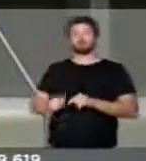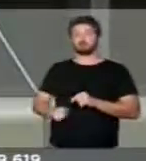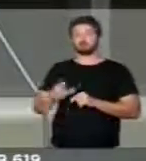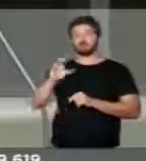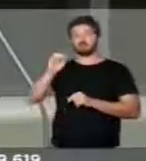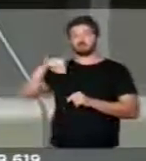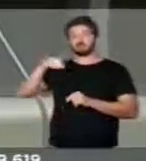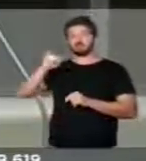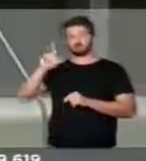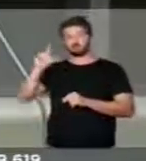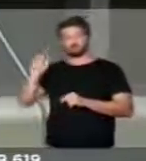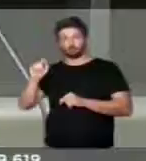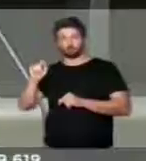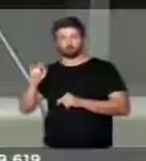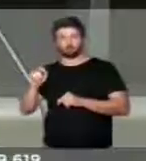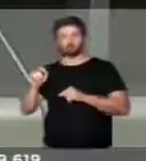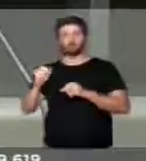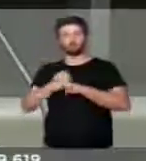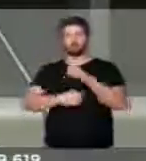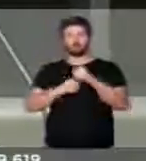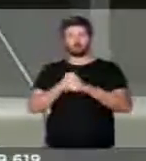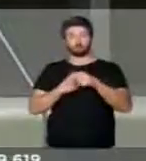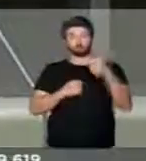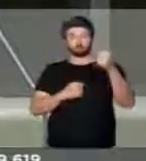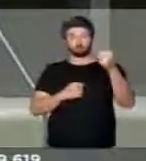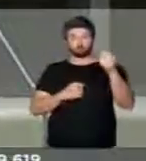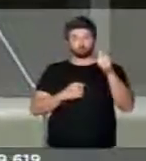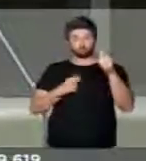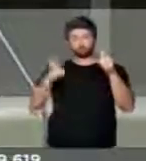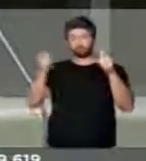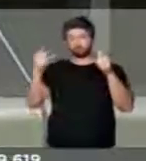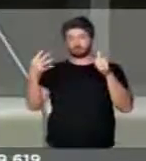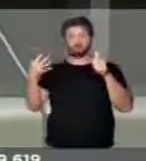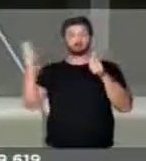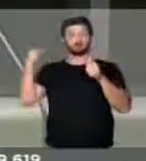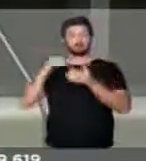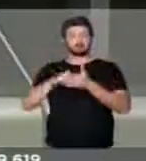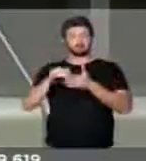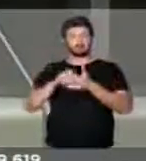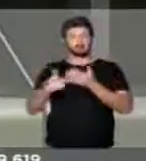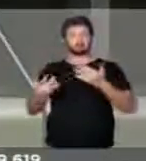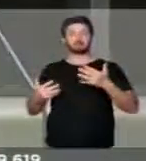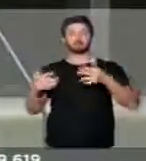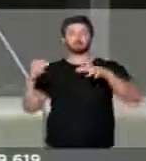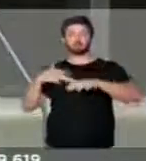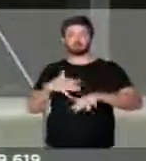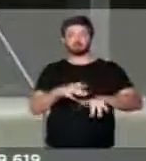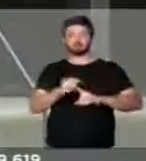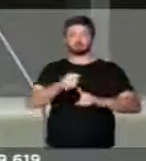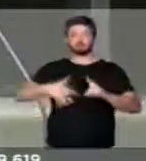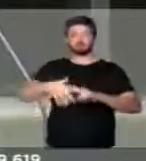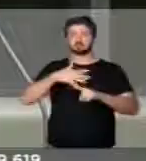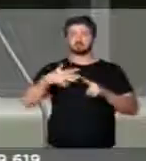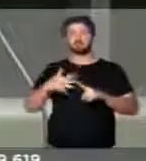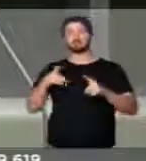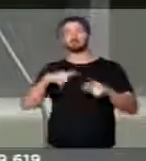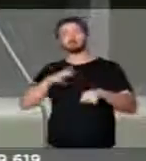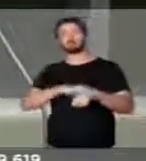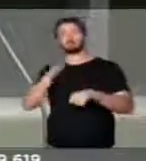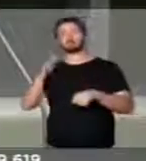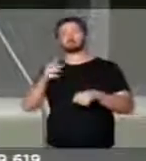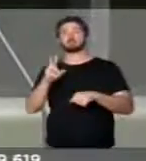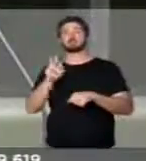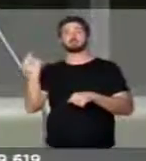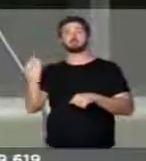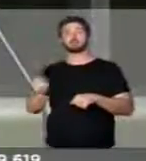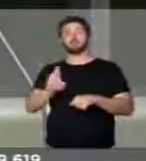entre 2011 e 2014, quando a Secretaria da Inclusão e Mobilização Social passava R$ 50 mil